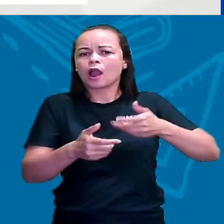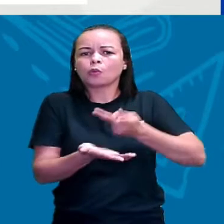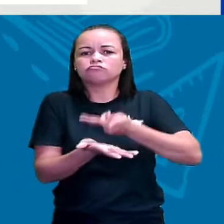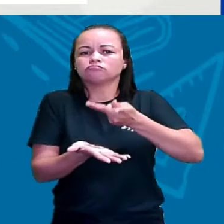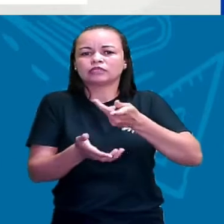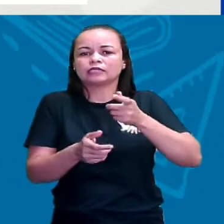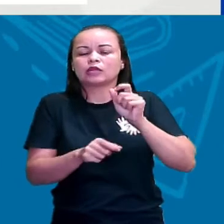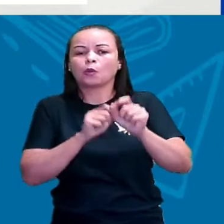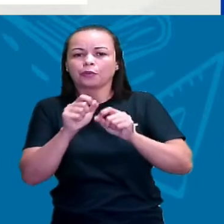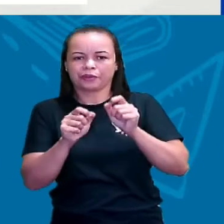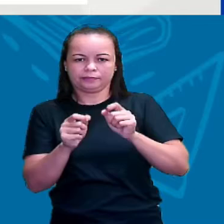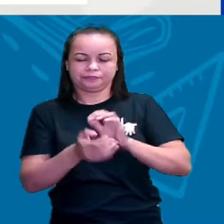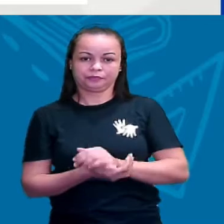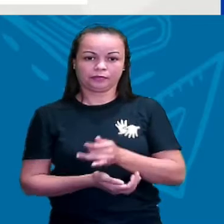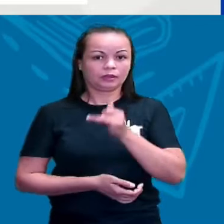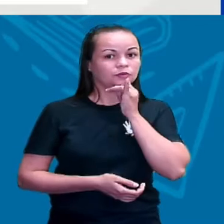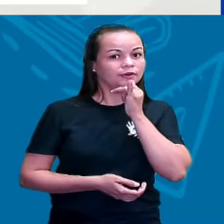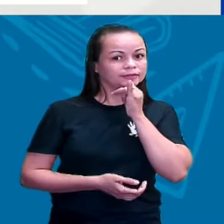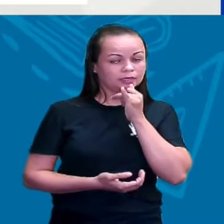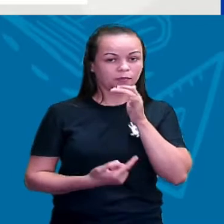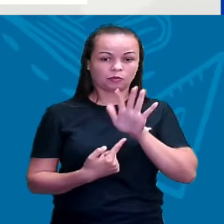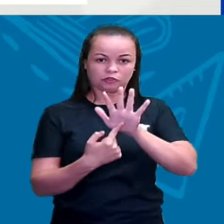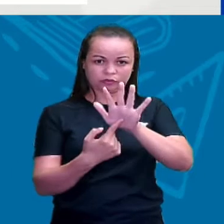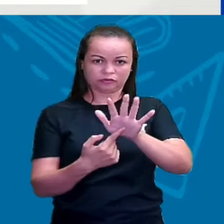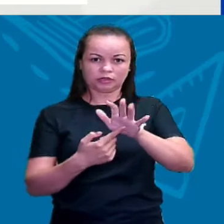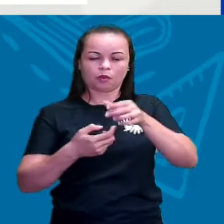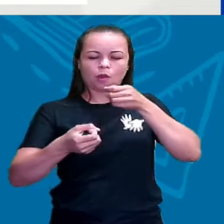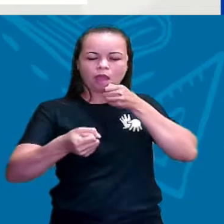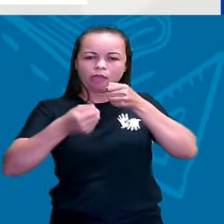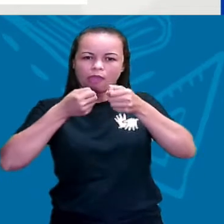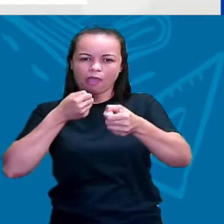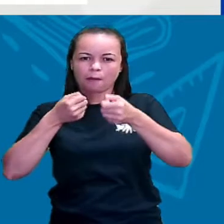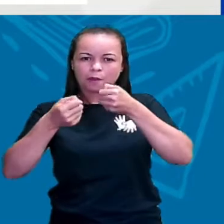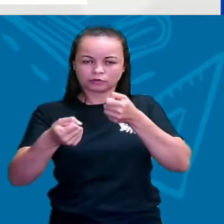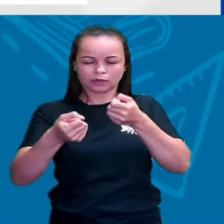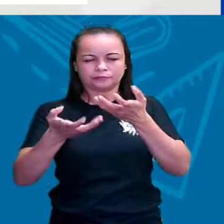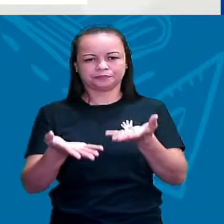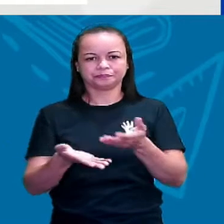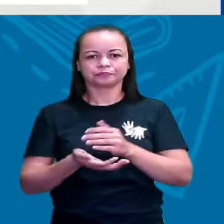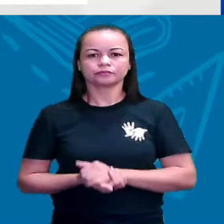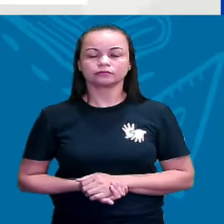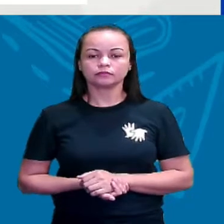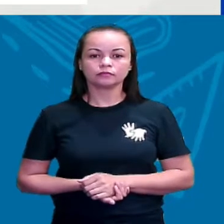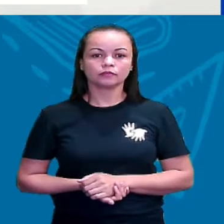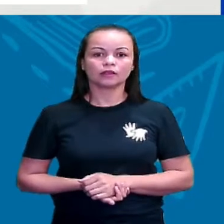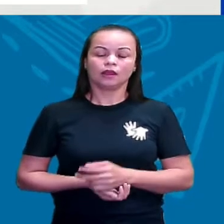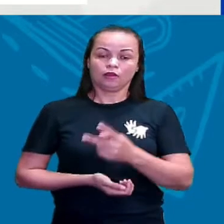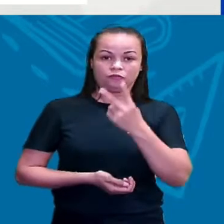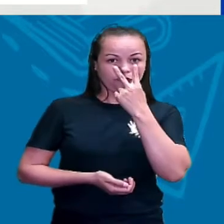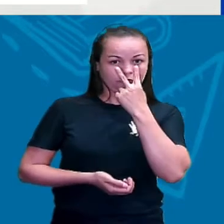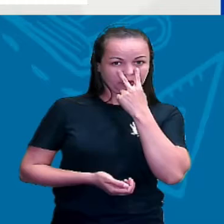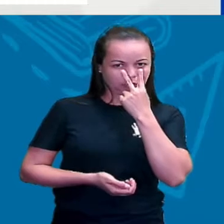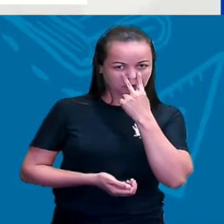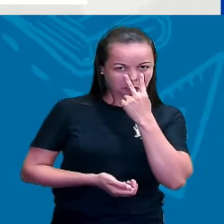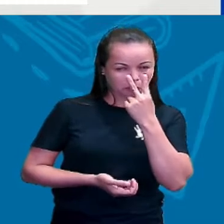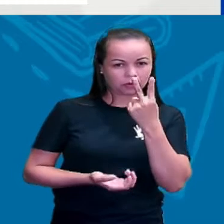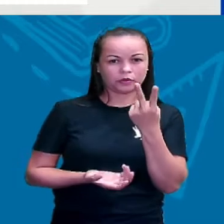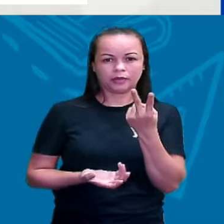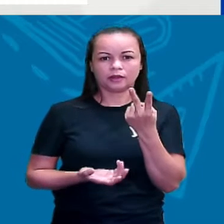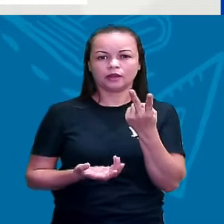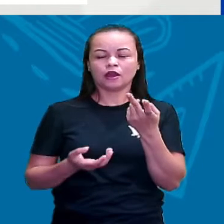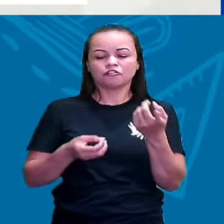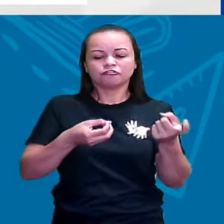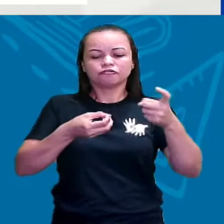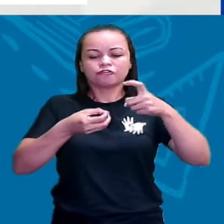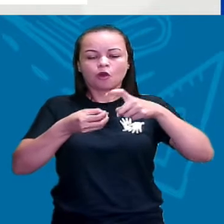exemplo, eu trouxe para vocês aqui uma reportagem que coloca assim, Vitória de Santo Antão retoma